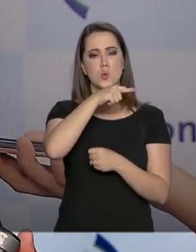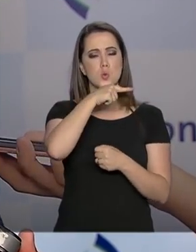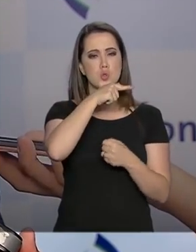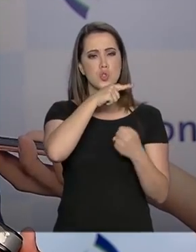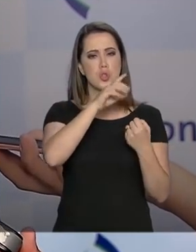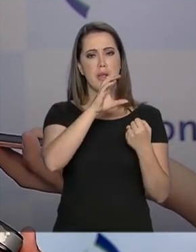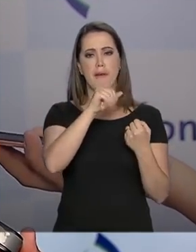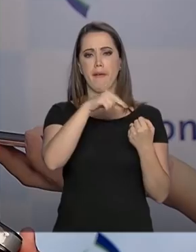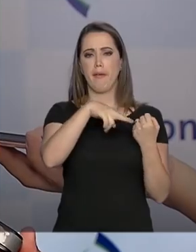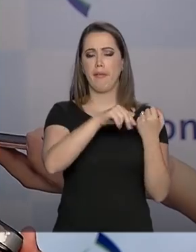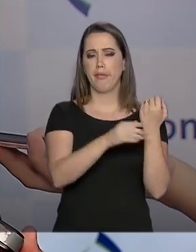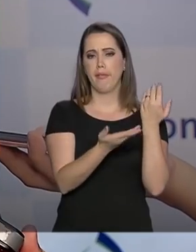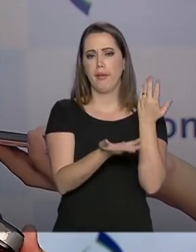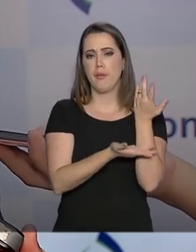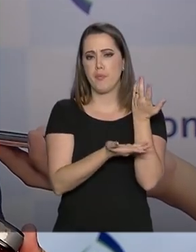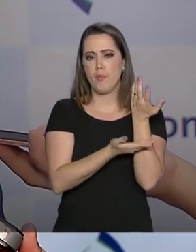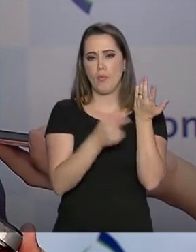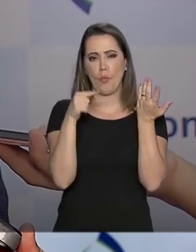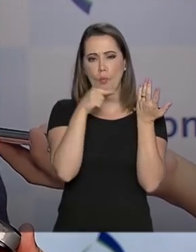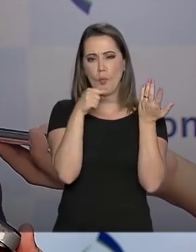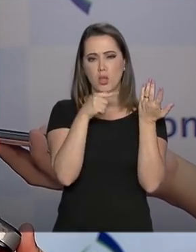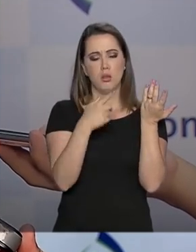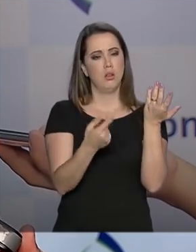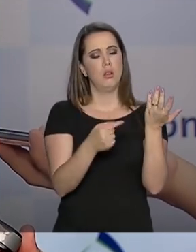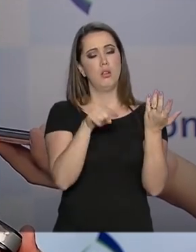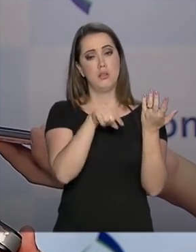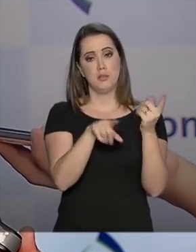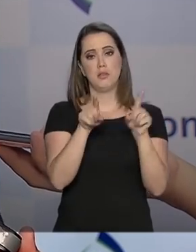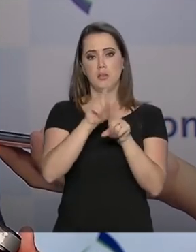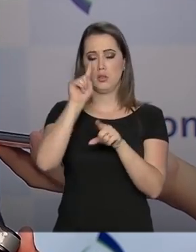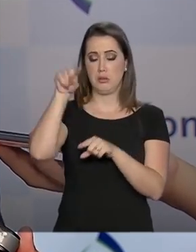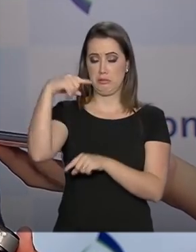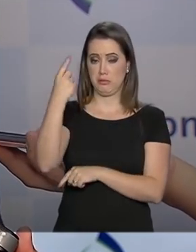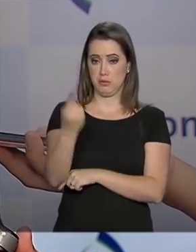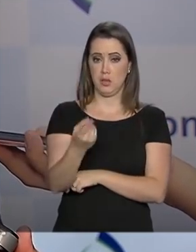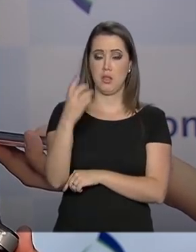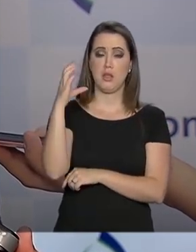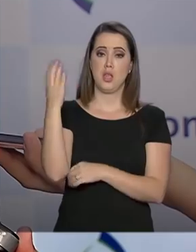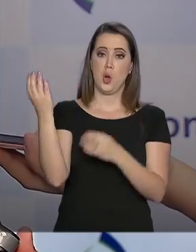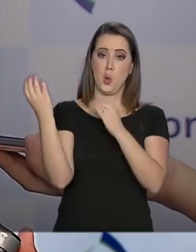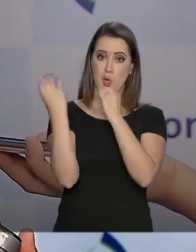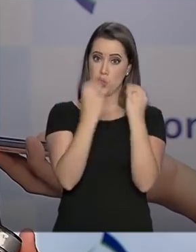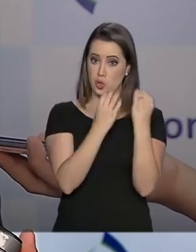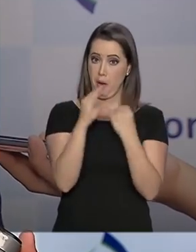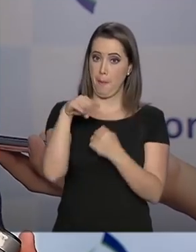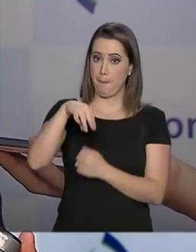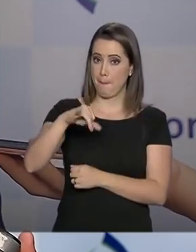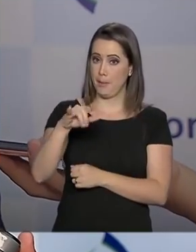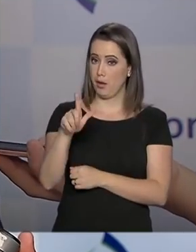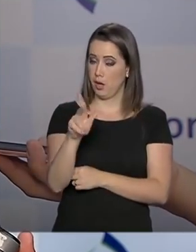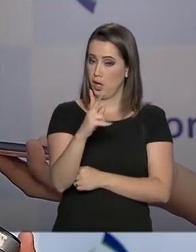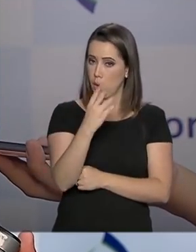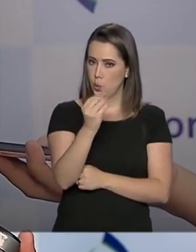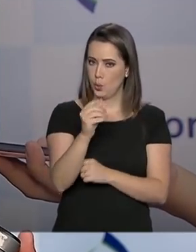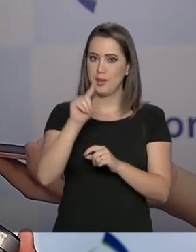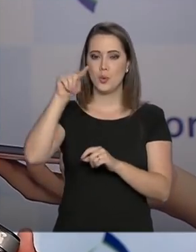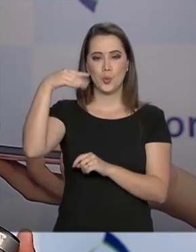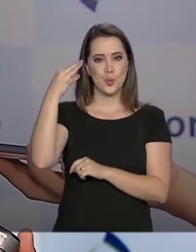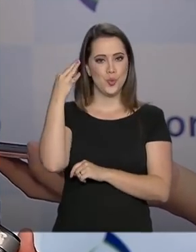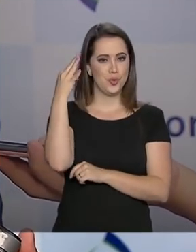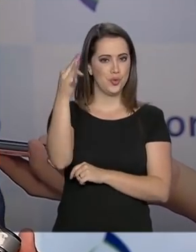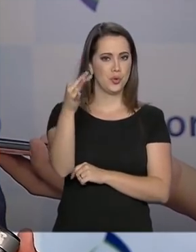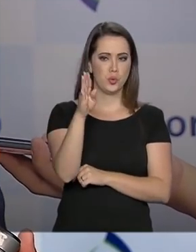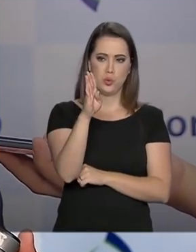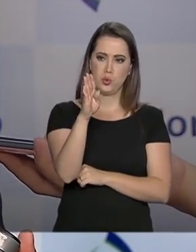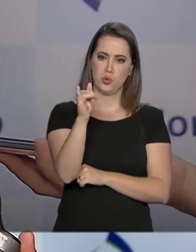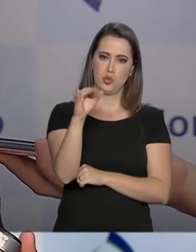etanol, nós chamamos de segunda geração, que o etanol de biomassa. Então, esse é um novo mercado que está se abrindo. Ele não dá para